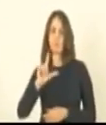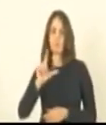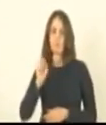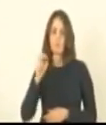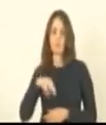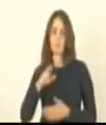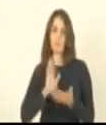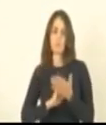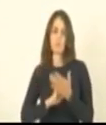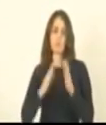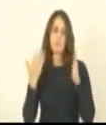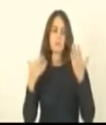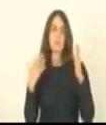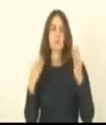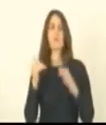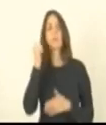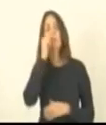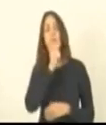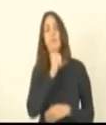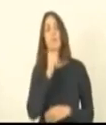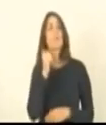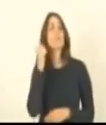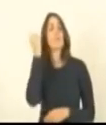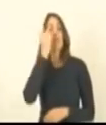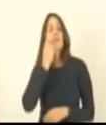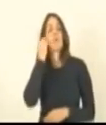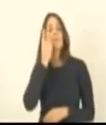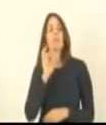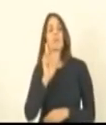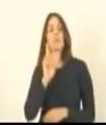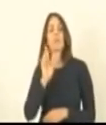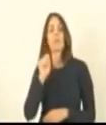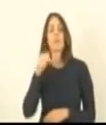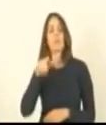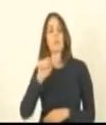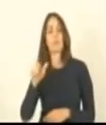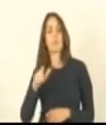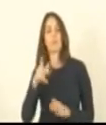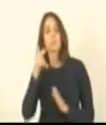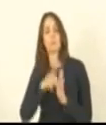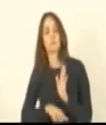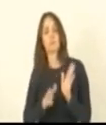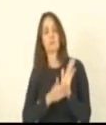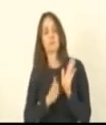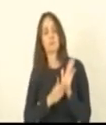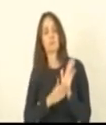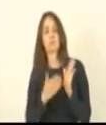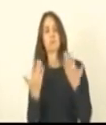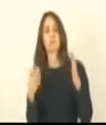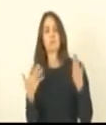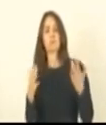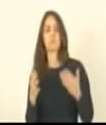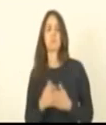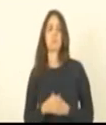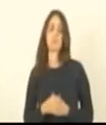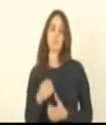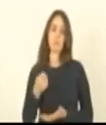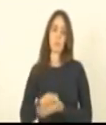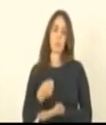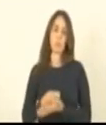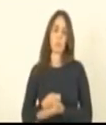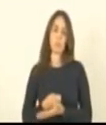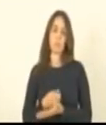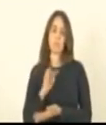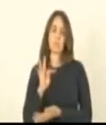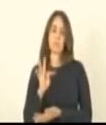a ilustre deputada Raquel Lessa um projeto digno de aplauso é uma cobrança abusiva